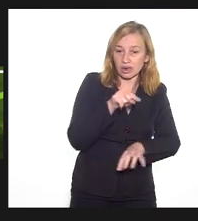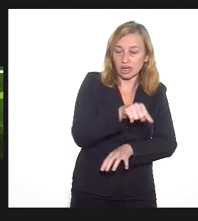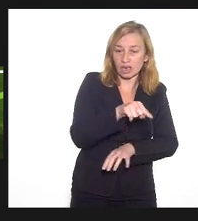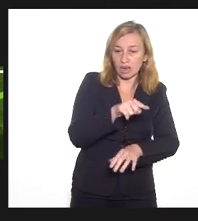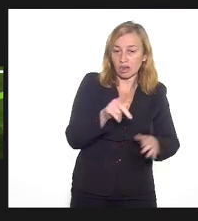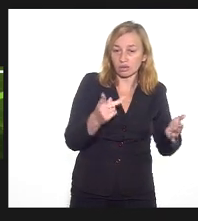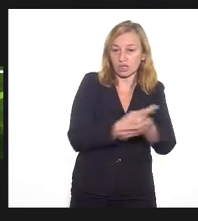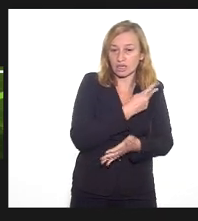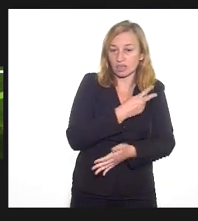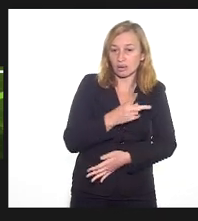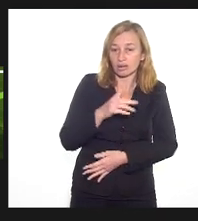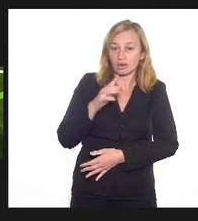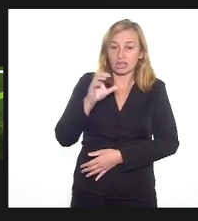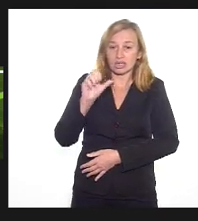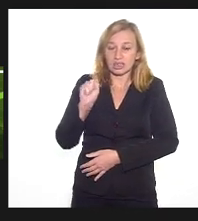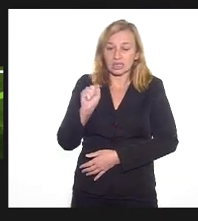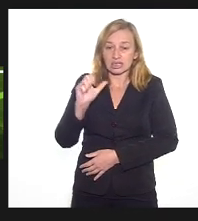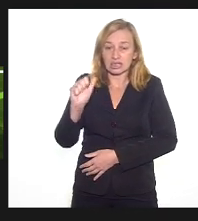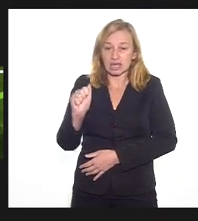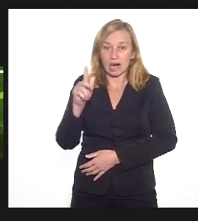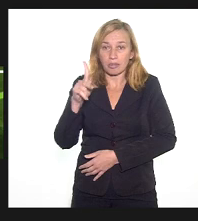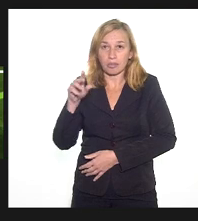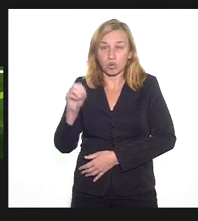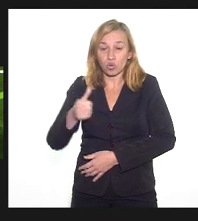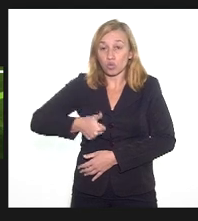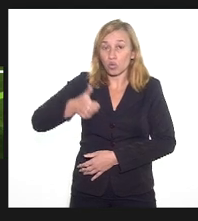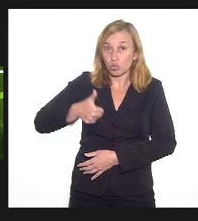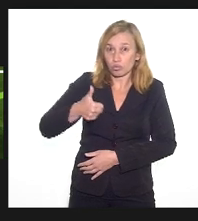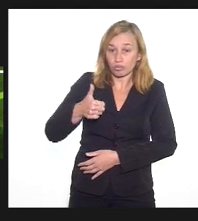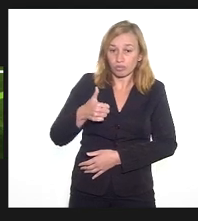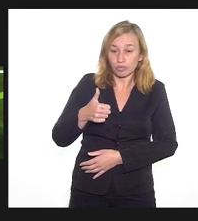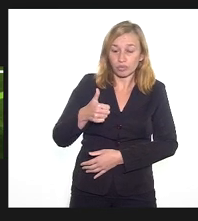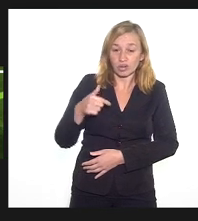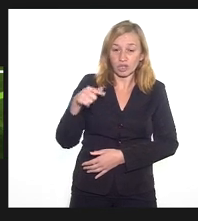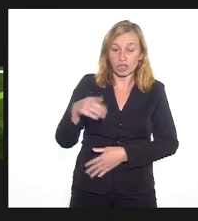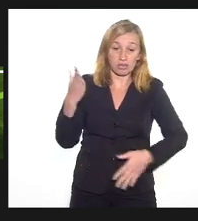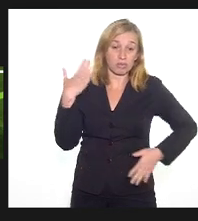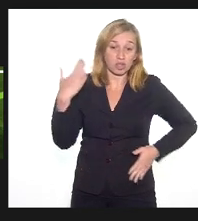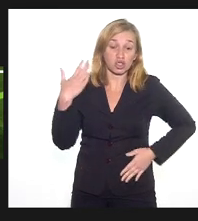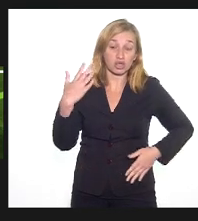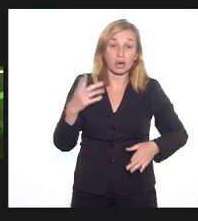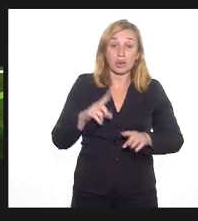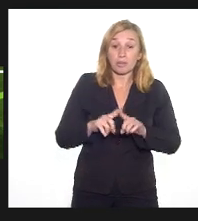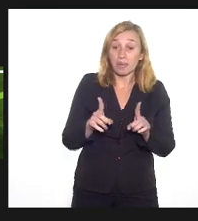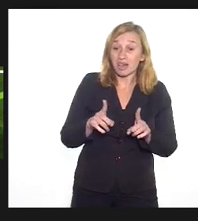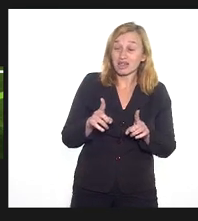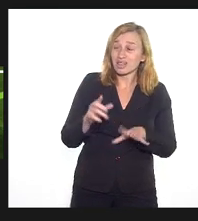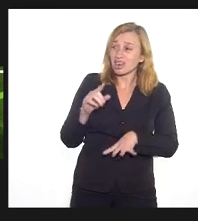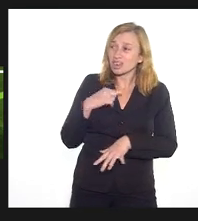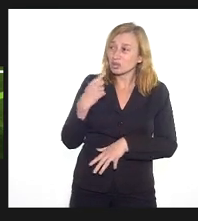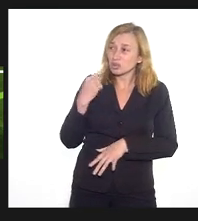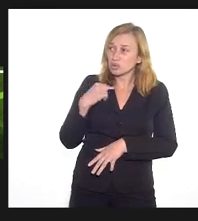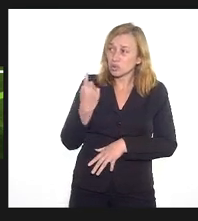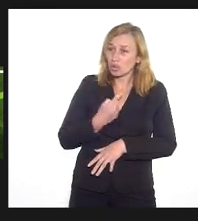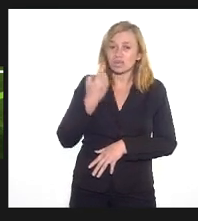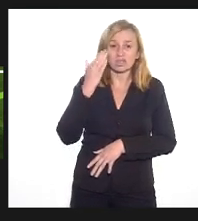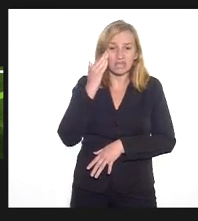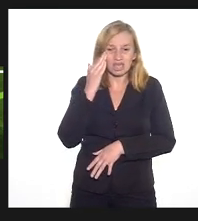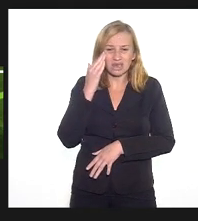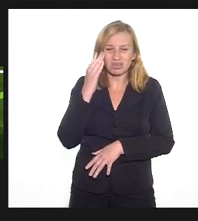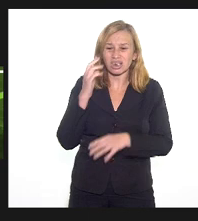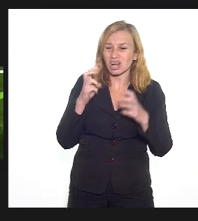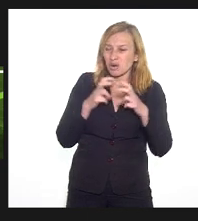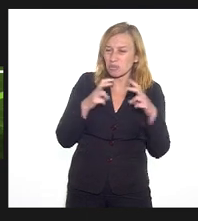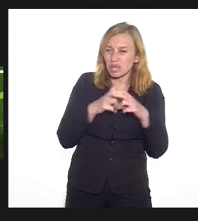região de Guaruj, invasão por traficantes. Só que a gente não deu tanta vazão porque a gente entendeu que era conflito de família,